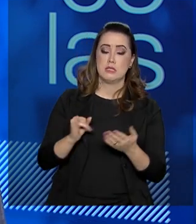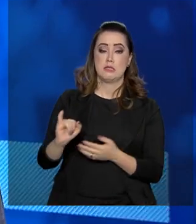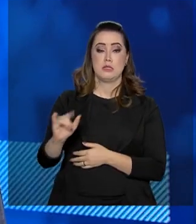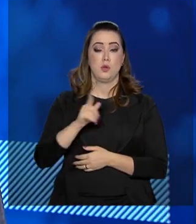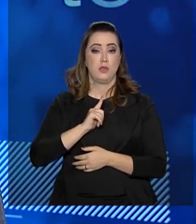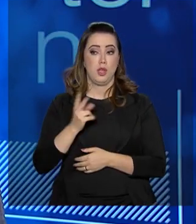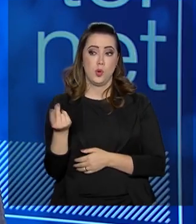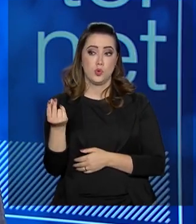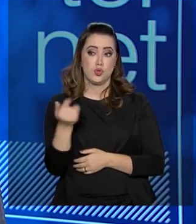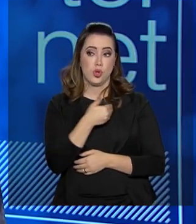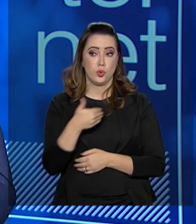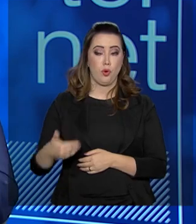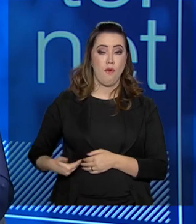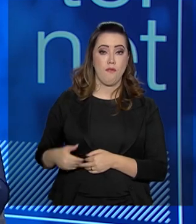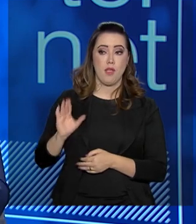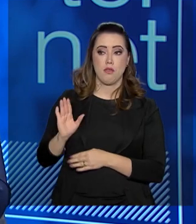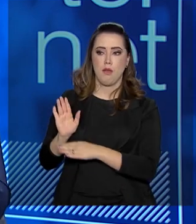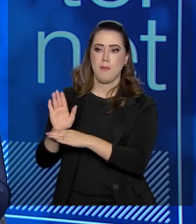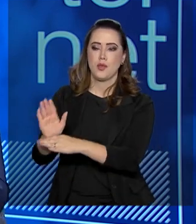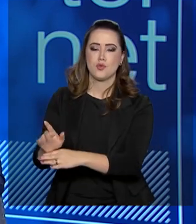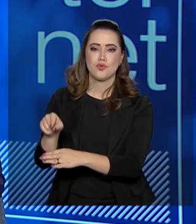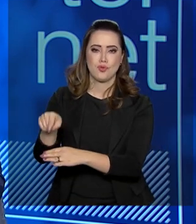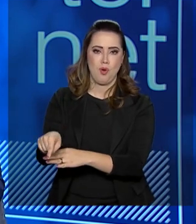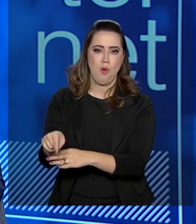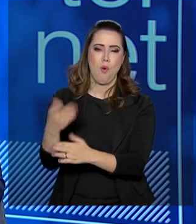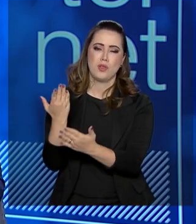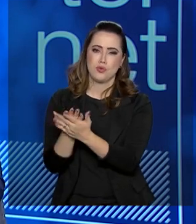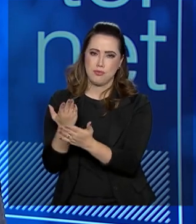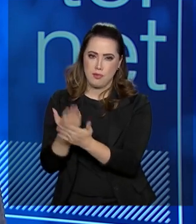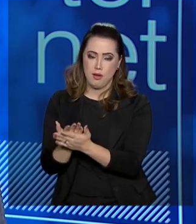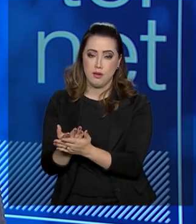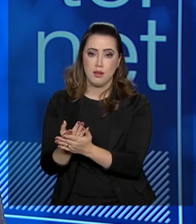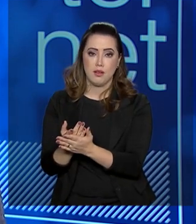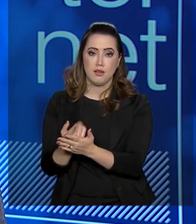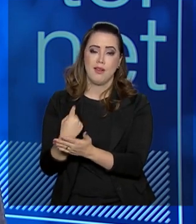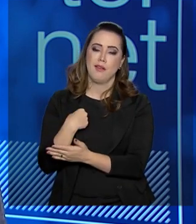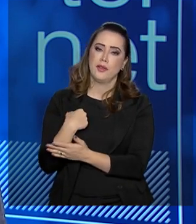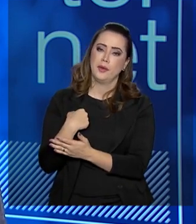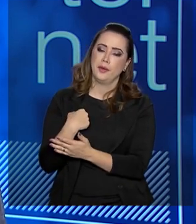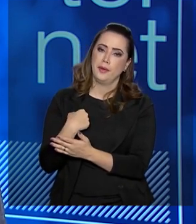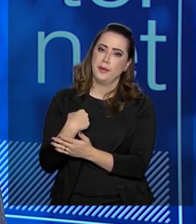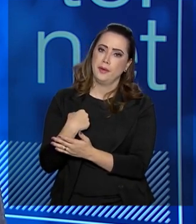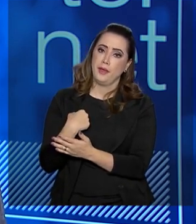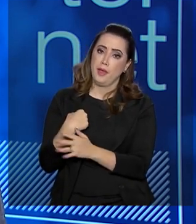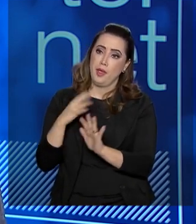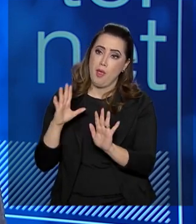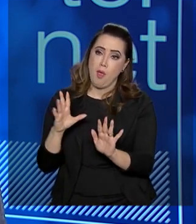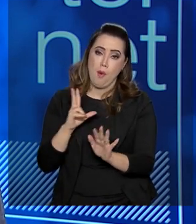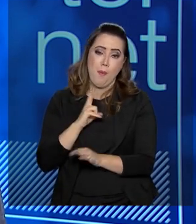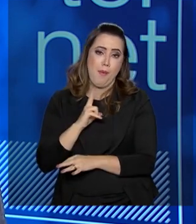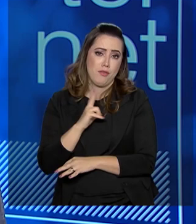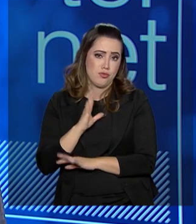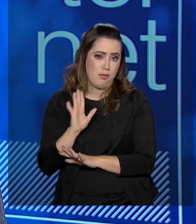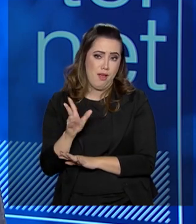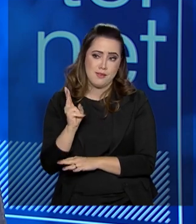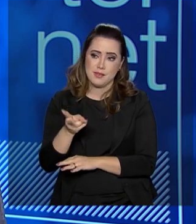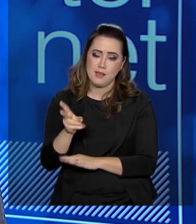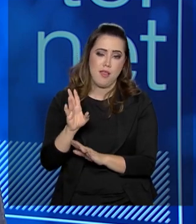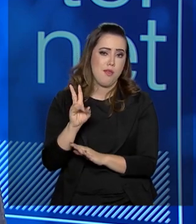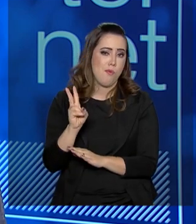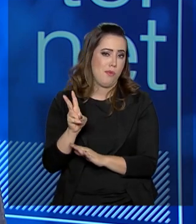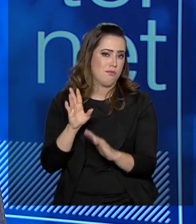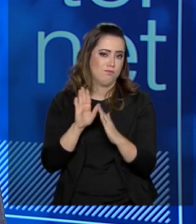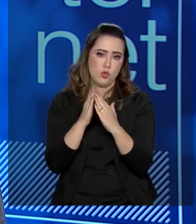tenho dinheiro público que me beneficiou a estudar, eu sou, eu particularmente, eu sempre estudei em escola